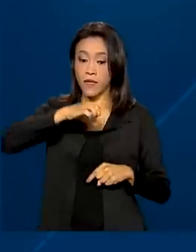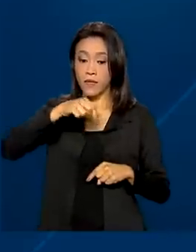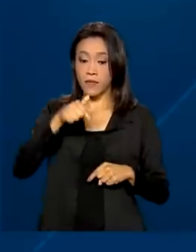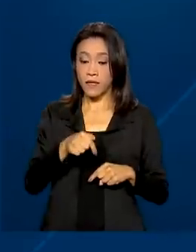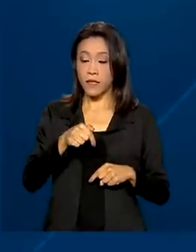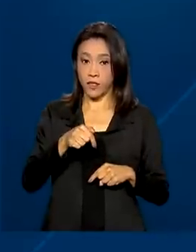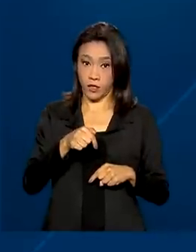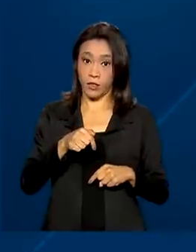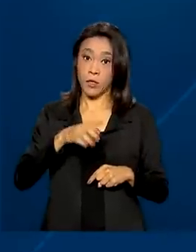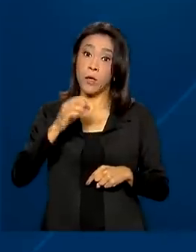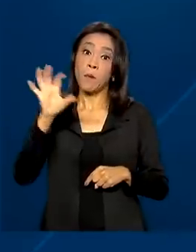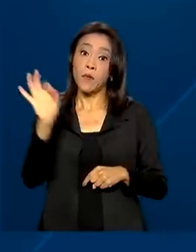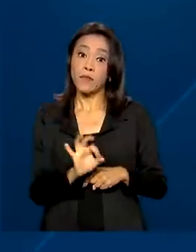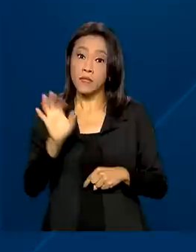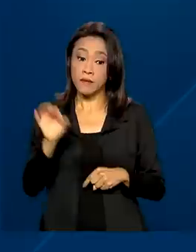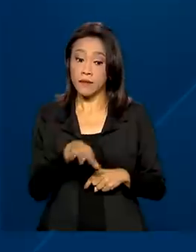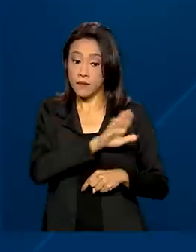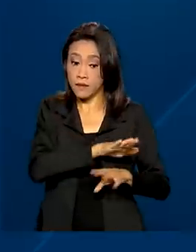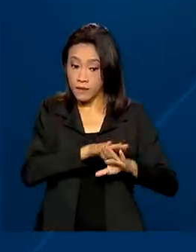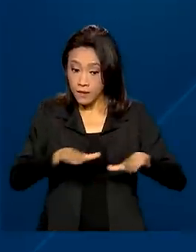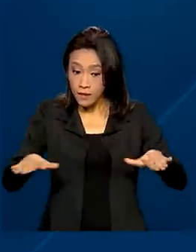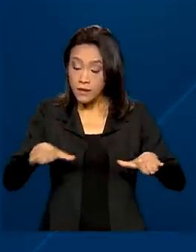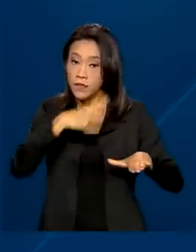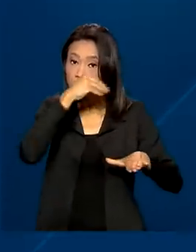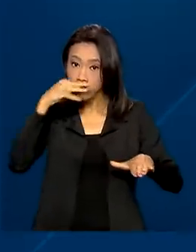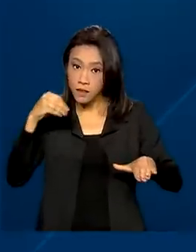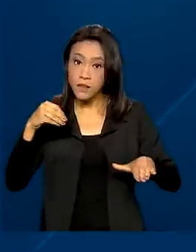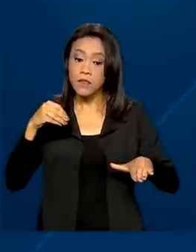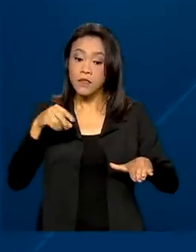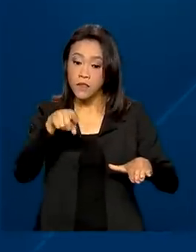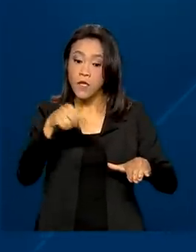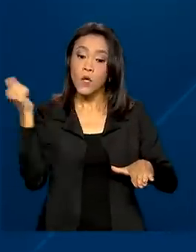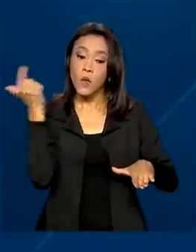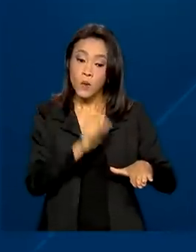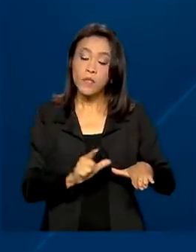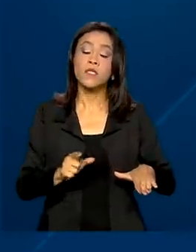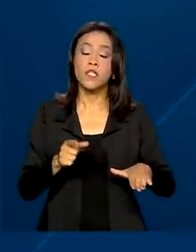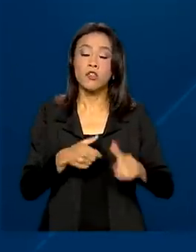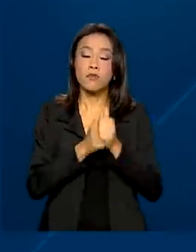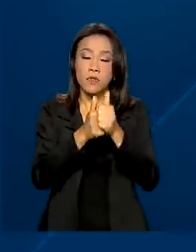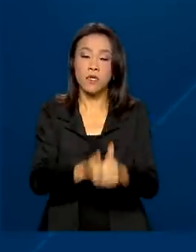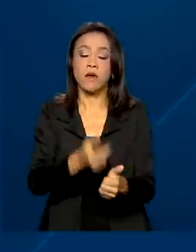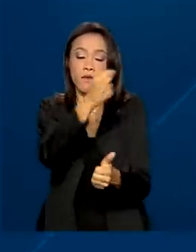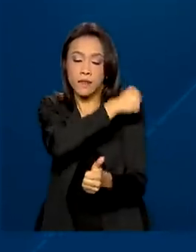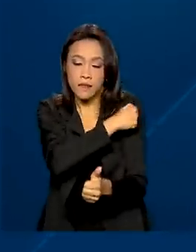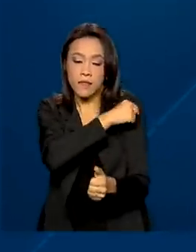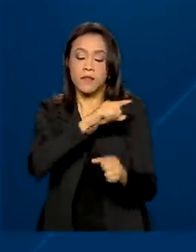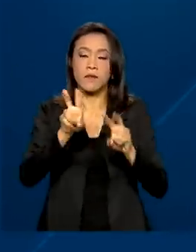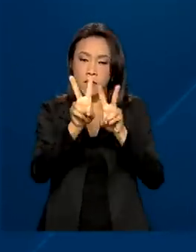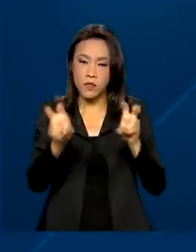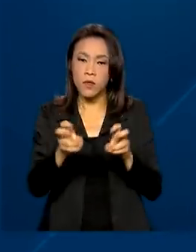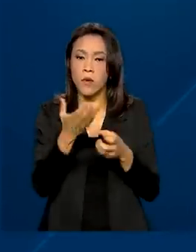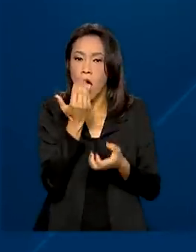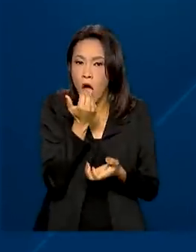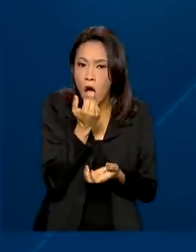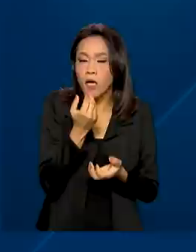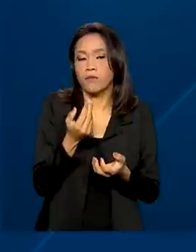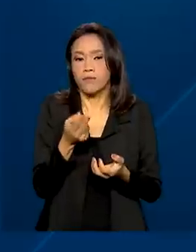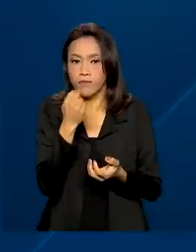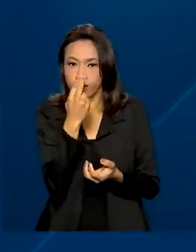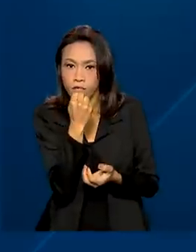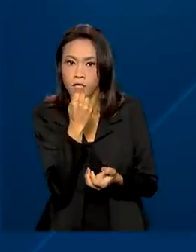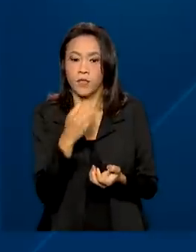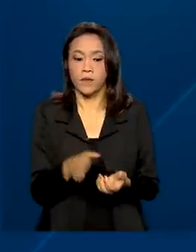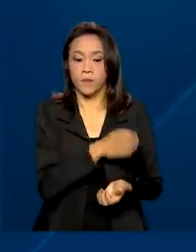crianças e dos jovens cumpriram as condicionalidades de vacinação e vigilância alimentar e nutricional.